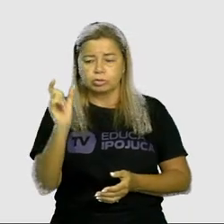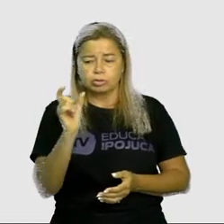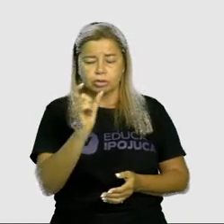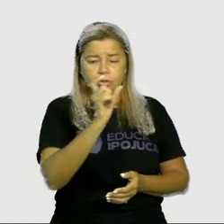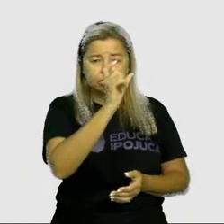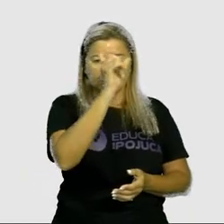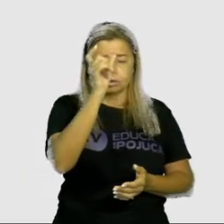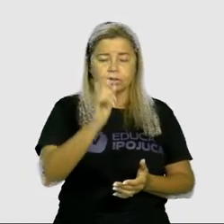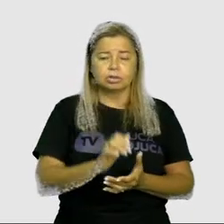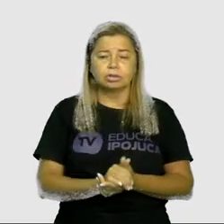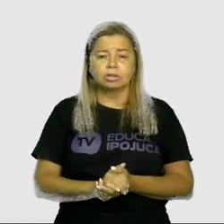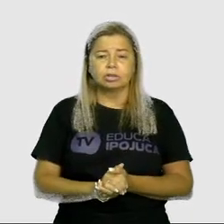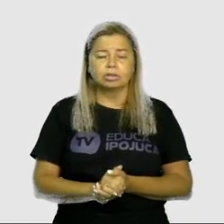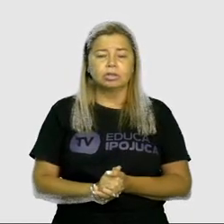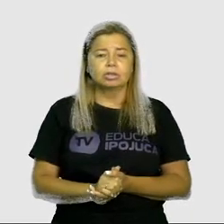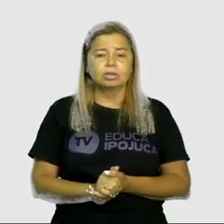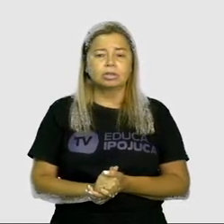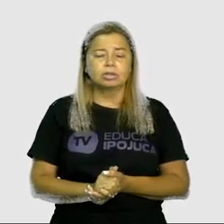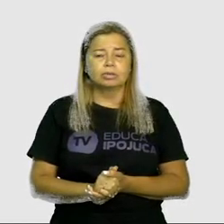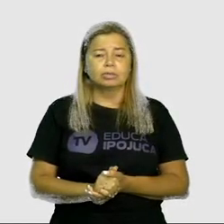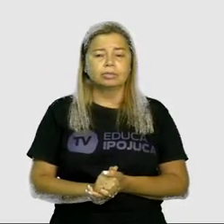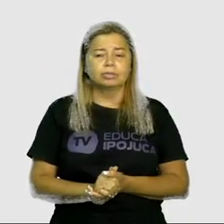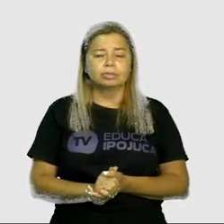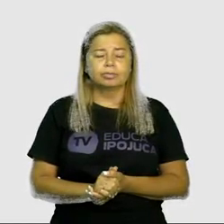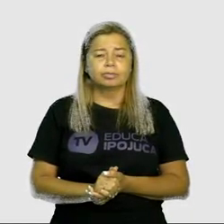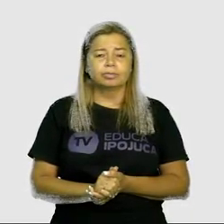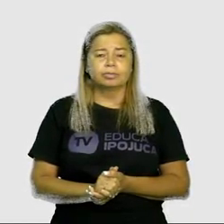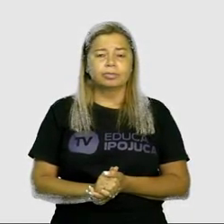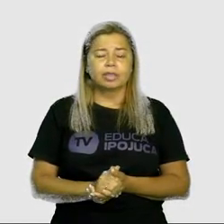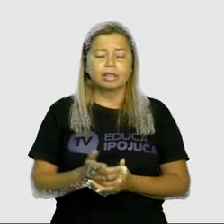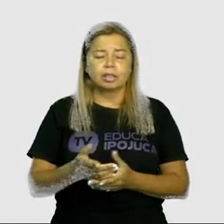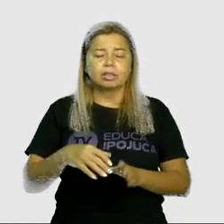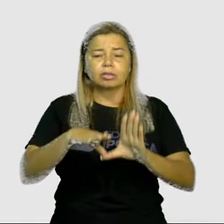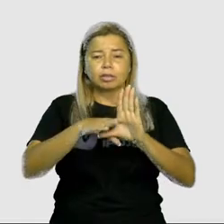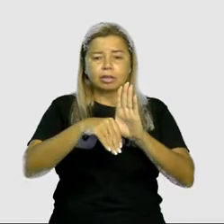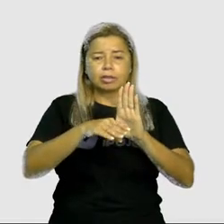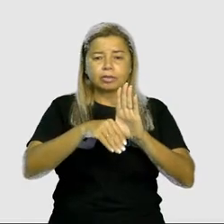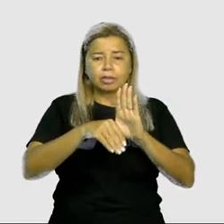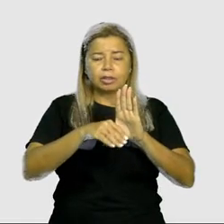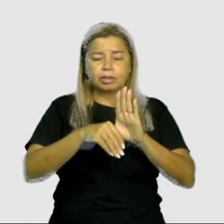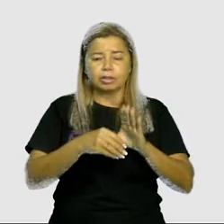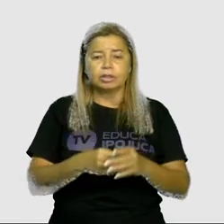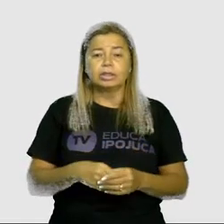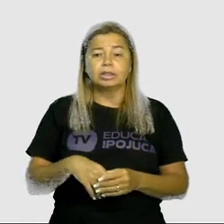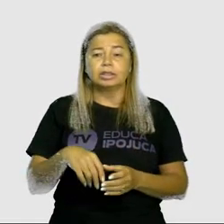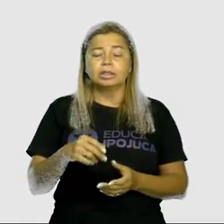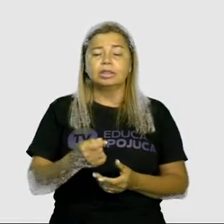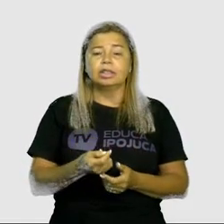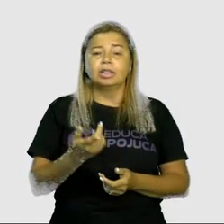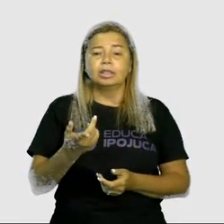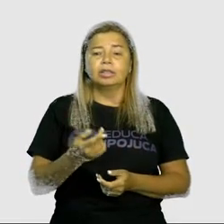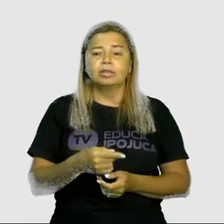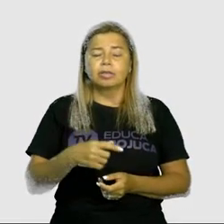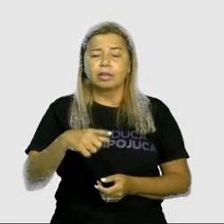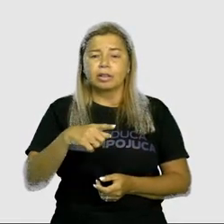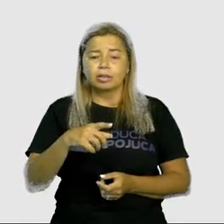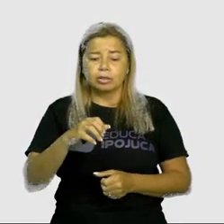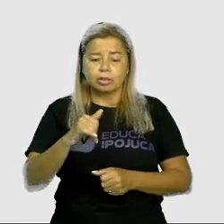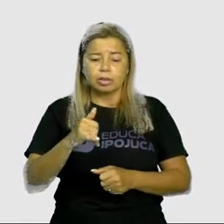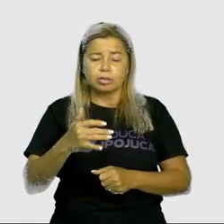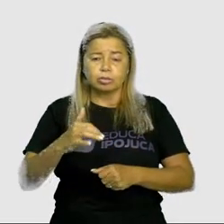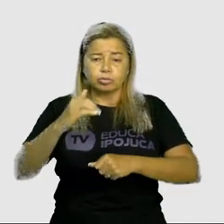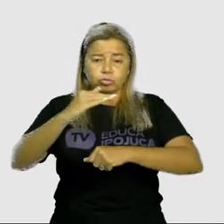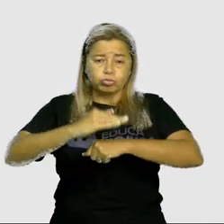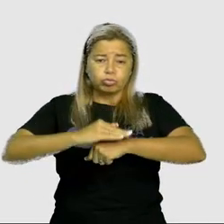no trava-língua do sapo, tá? Então, lá tem